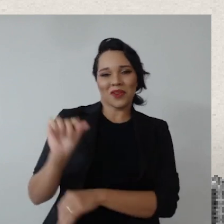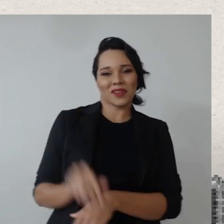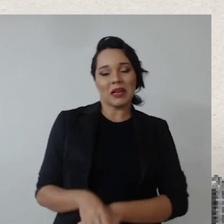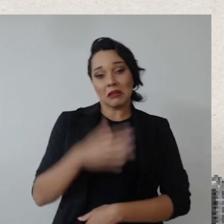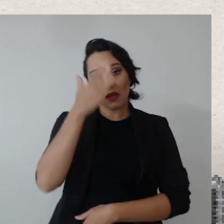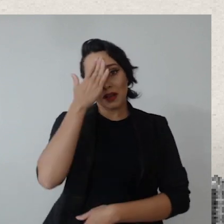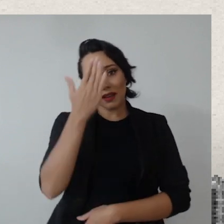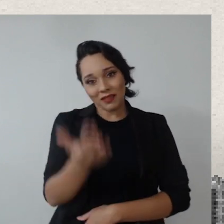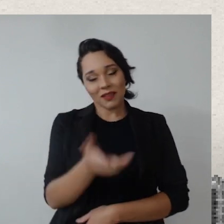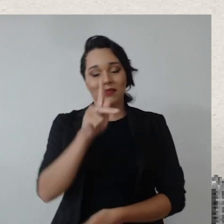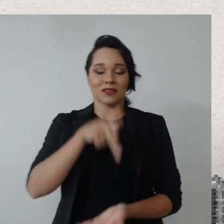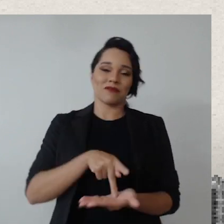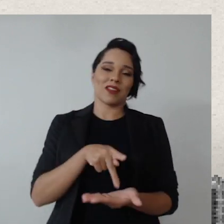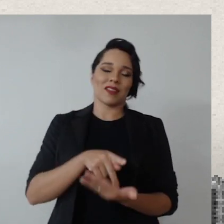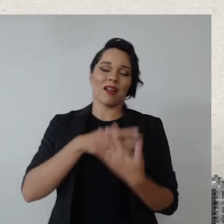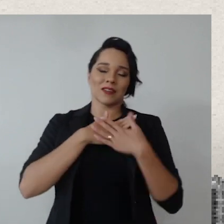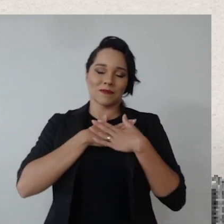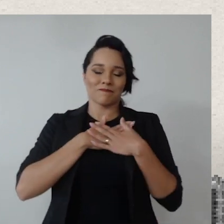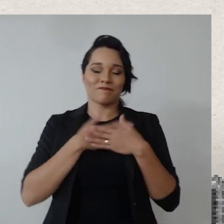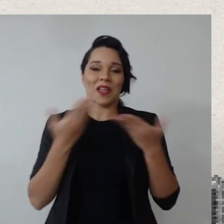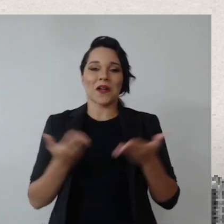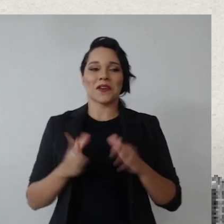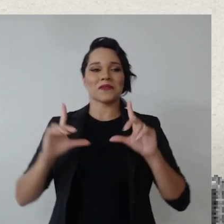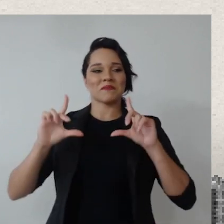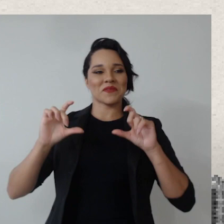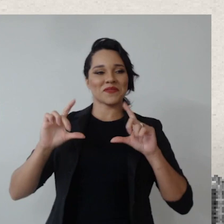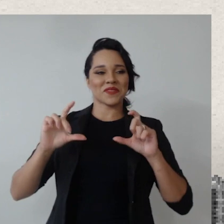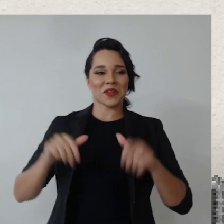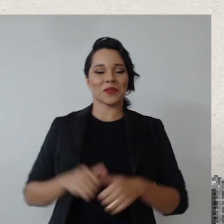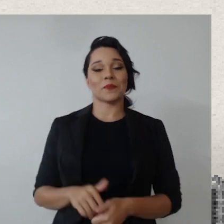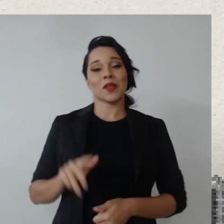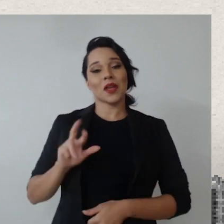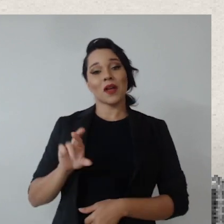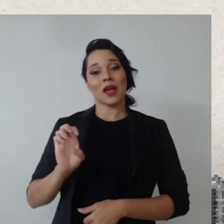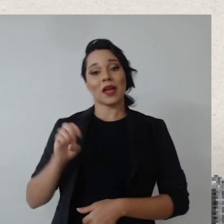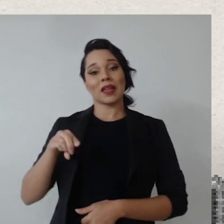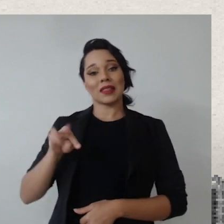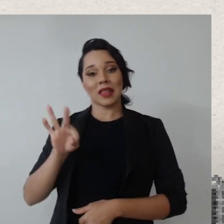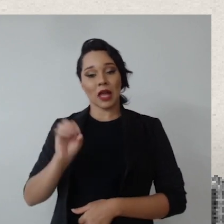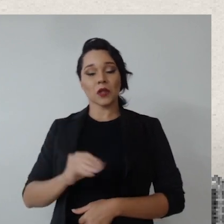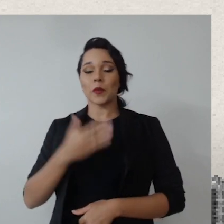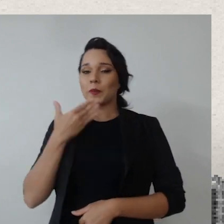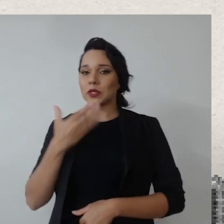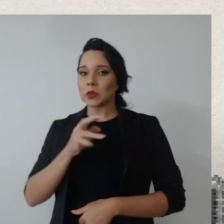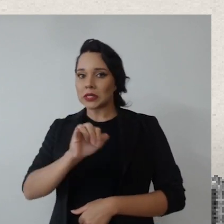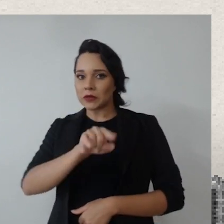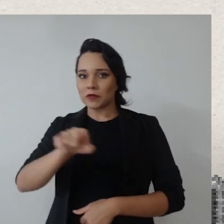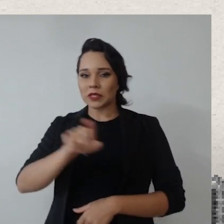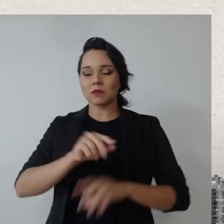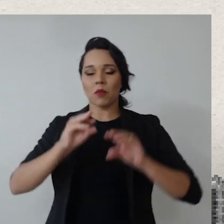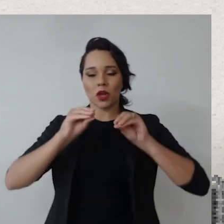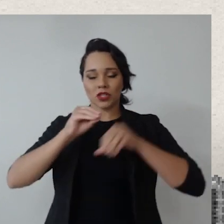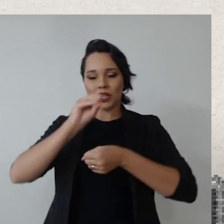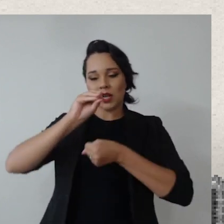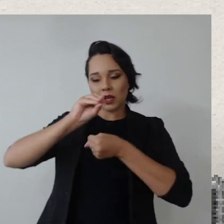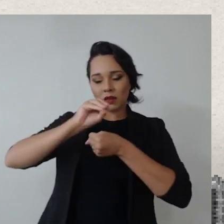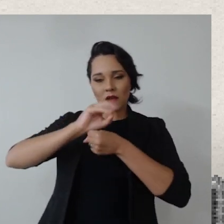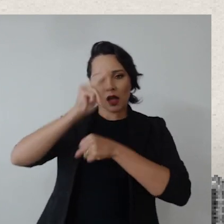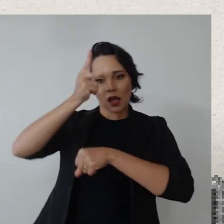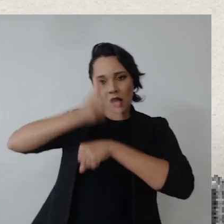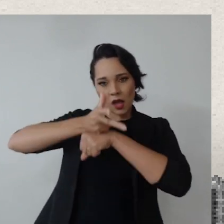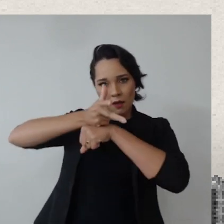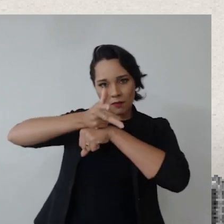agradeço de coração, né? Vamos tirar a foto, a ver que você me lembrou, Renato, me pedi uma gentileza, se vocês puderem abrir as